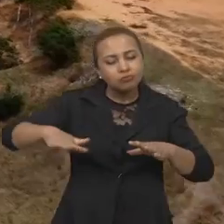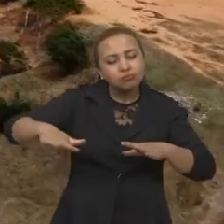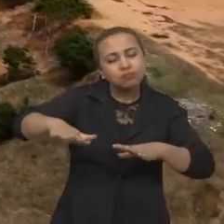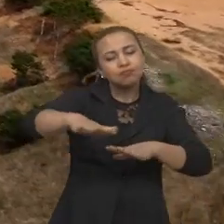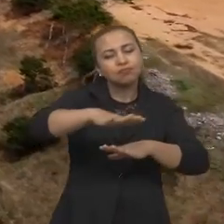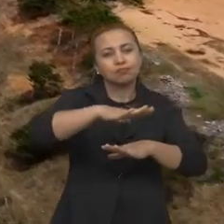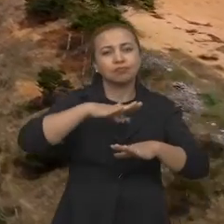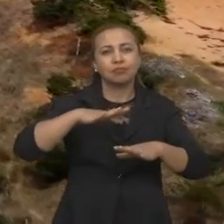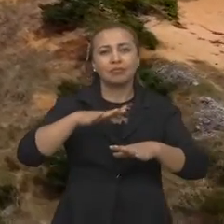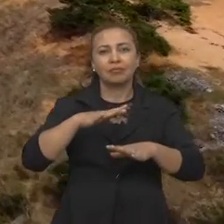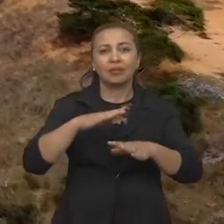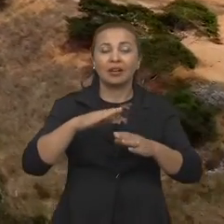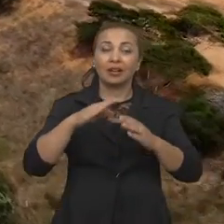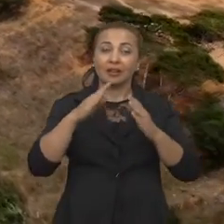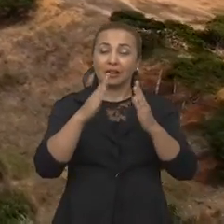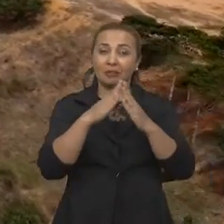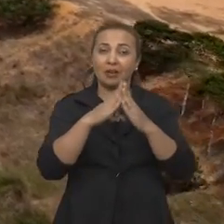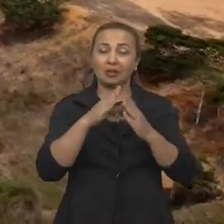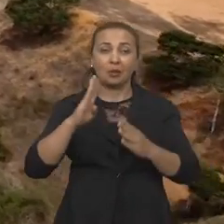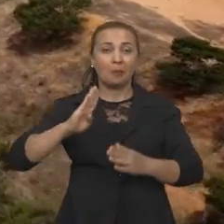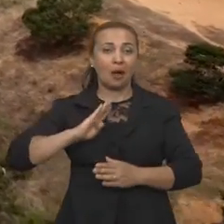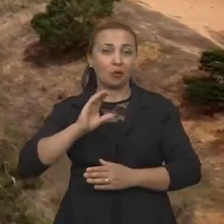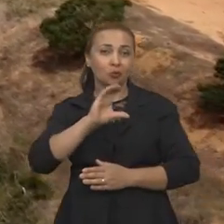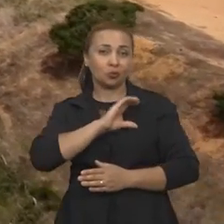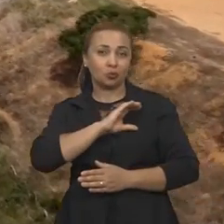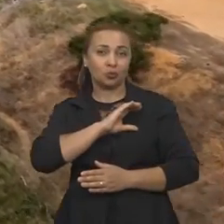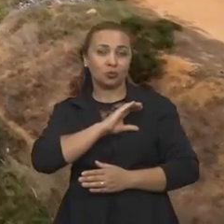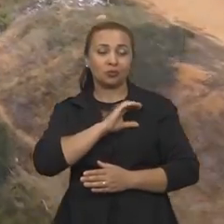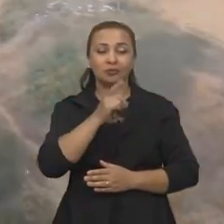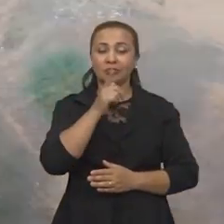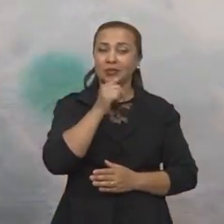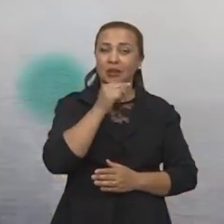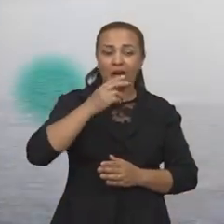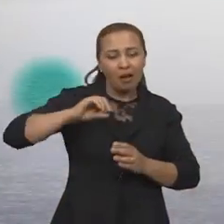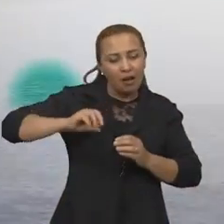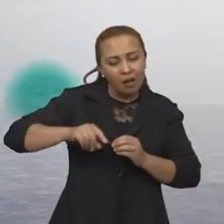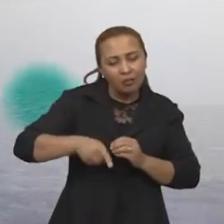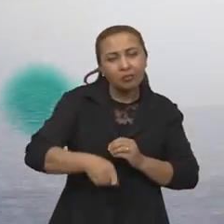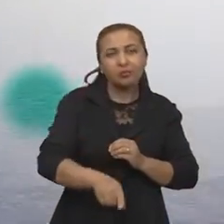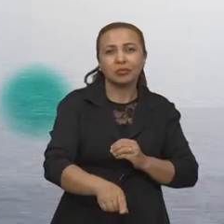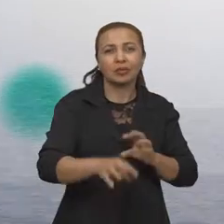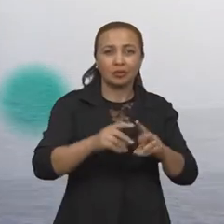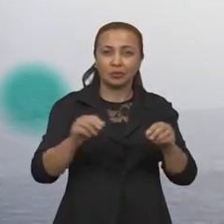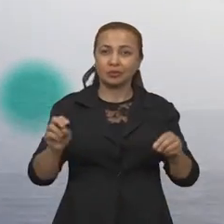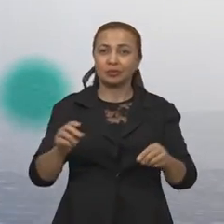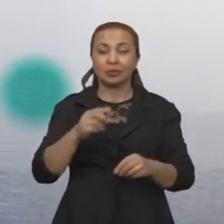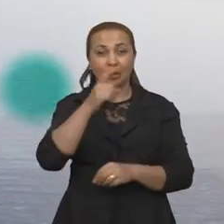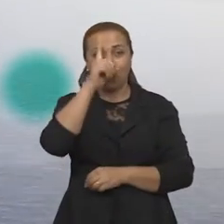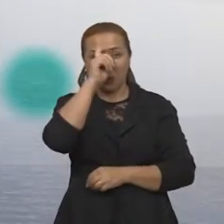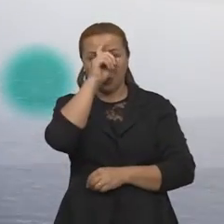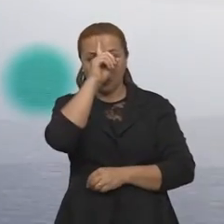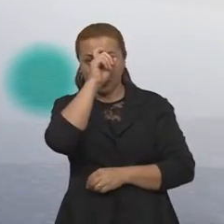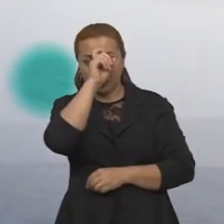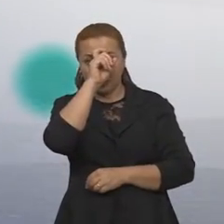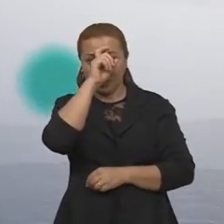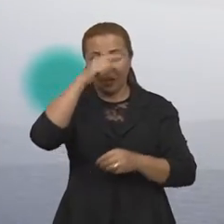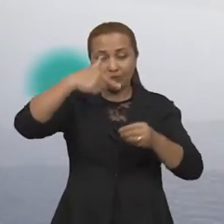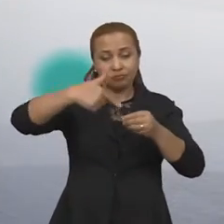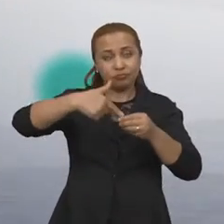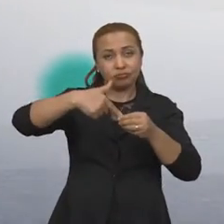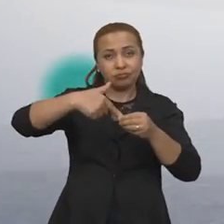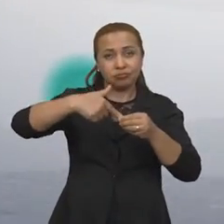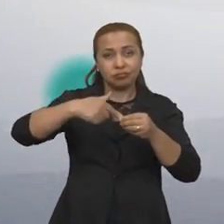barragem de Barra do Choça. A água subterrânea é usada em hospitais, postos de gasolina,